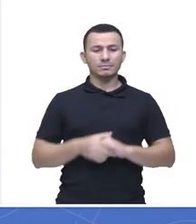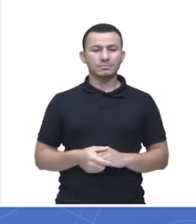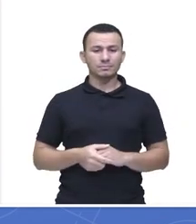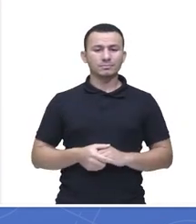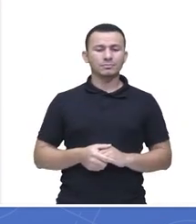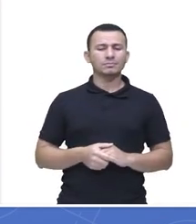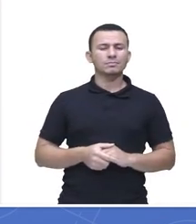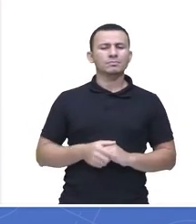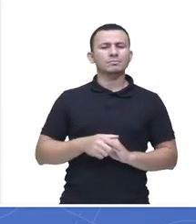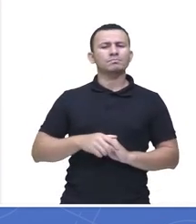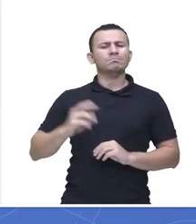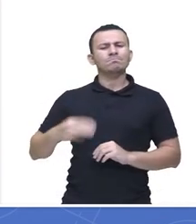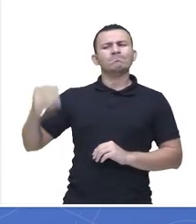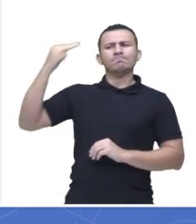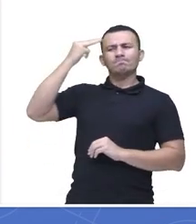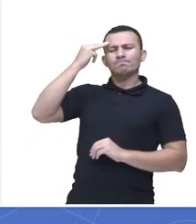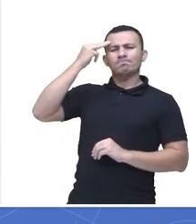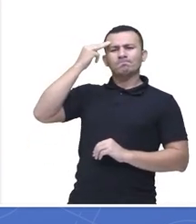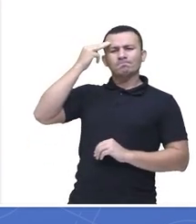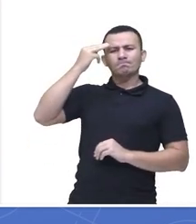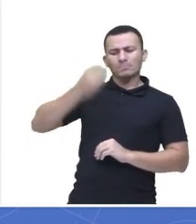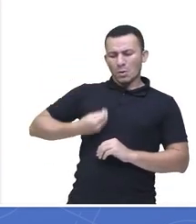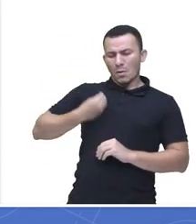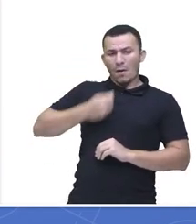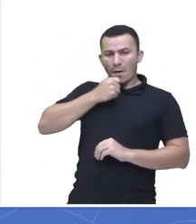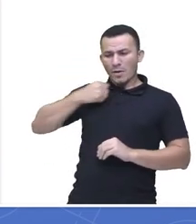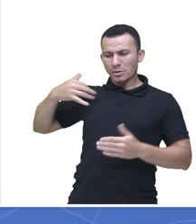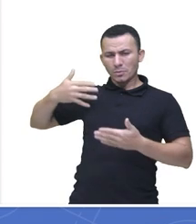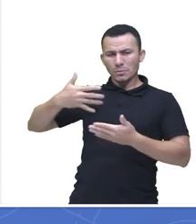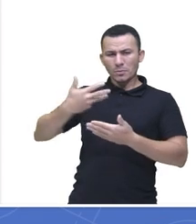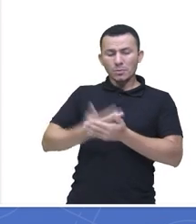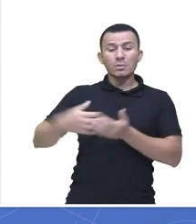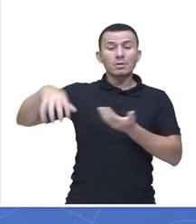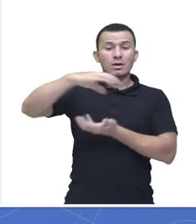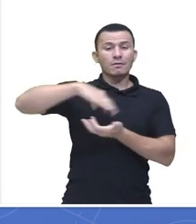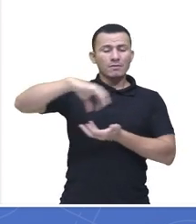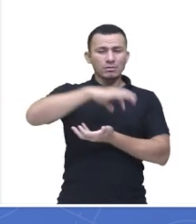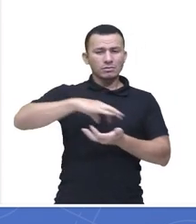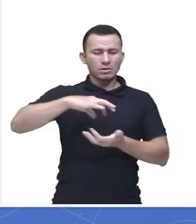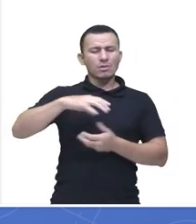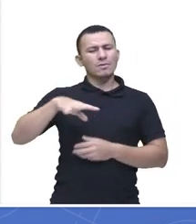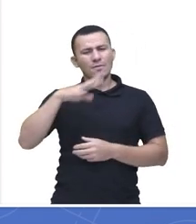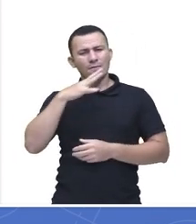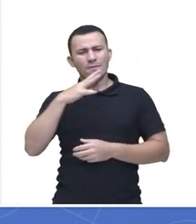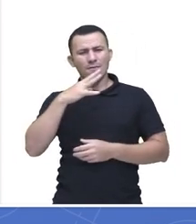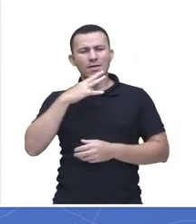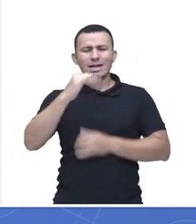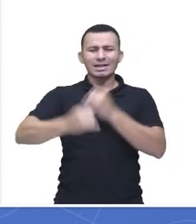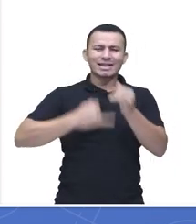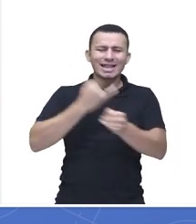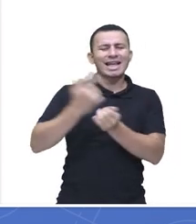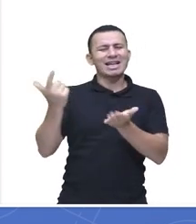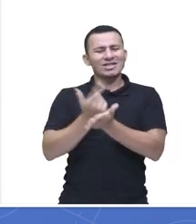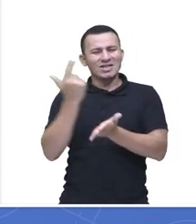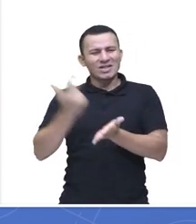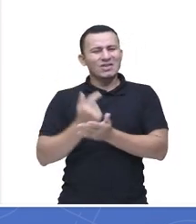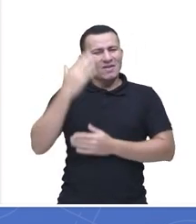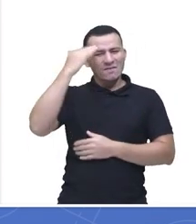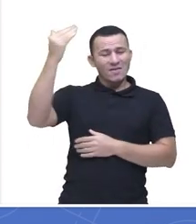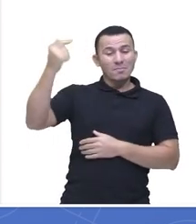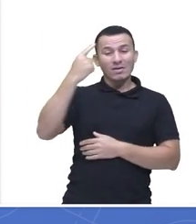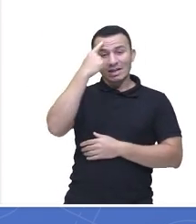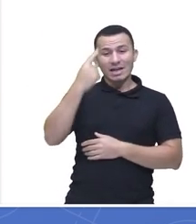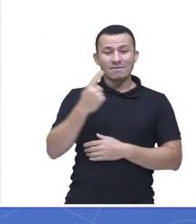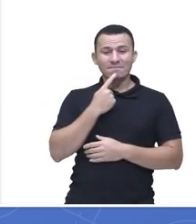das memórias mais vivas em nosso tempo presente acerca da chamada Revolução, conhecida pela internet em livros didáticos, é a